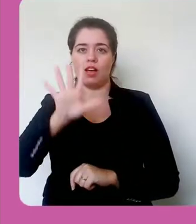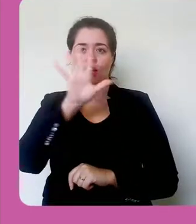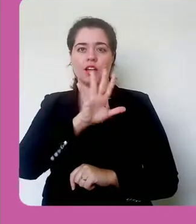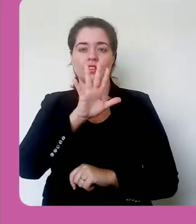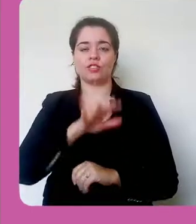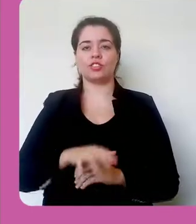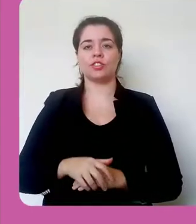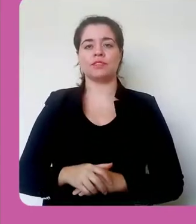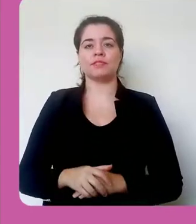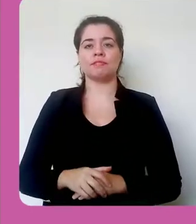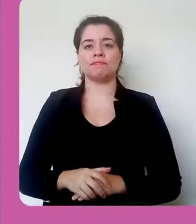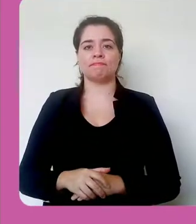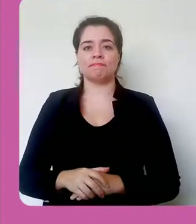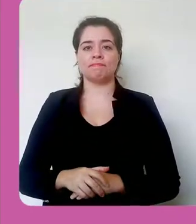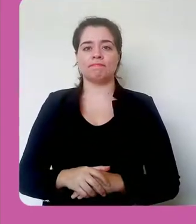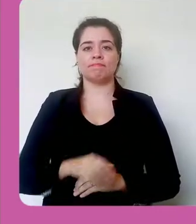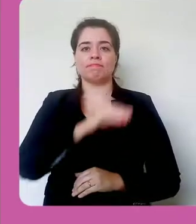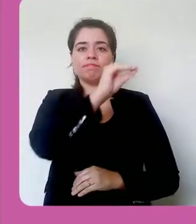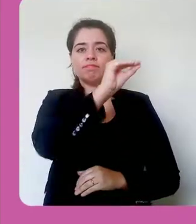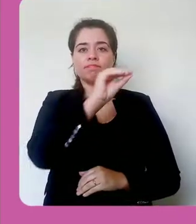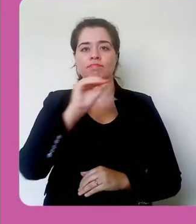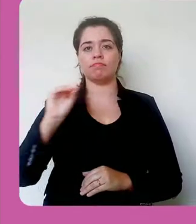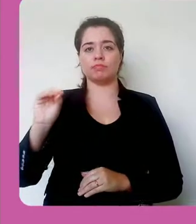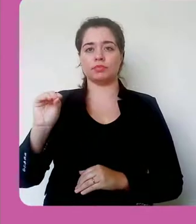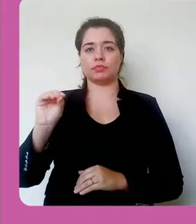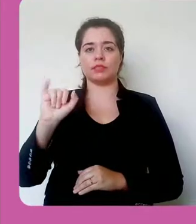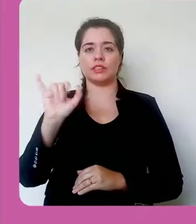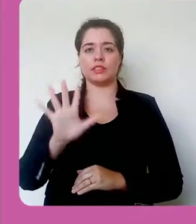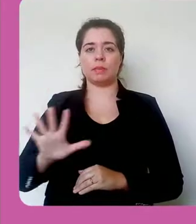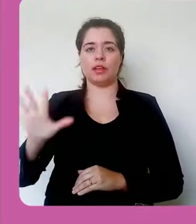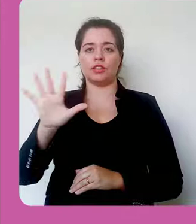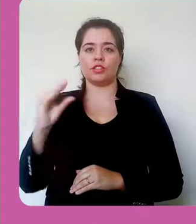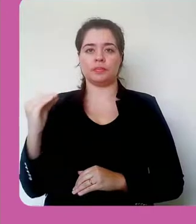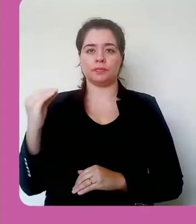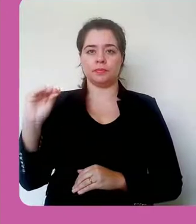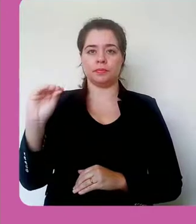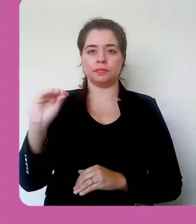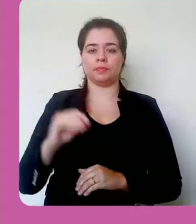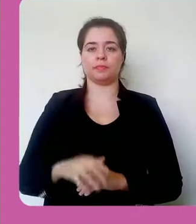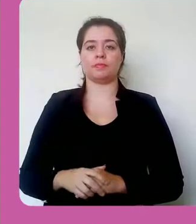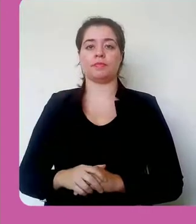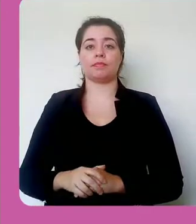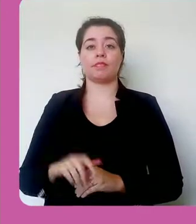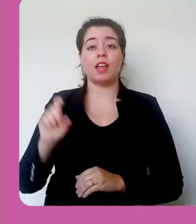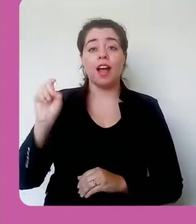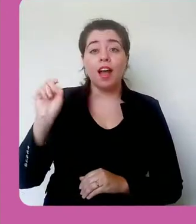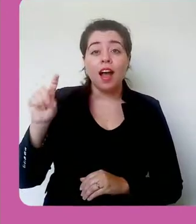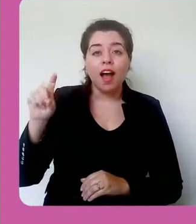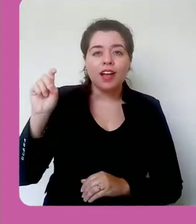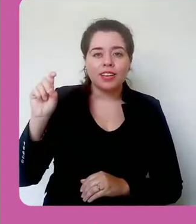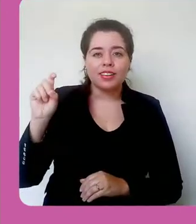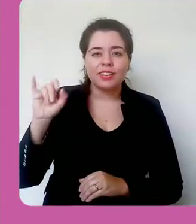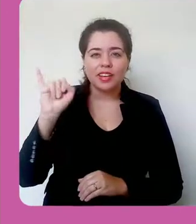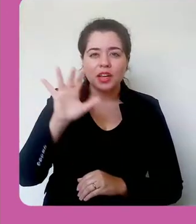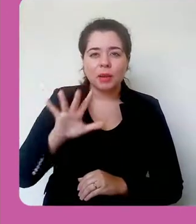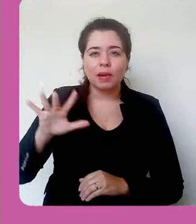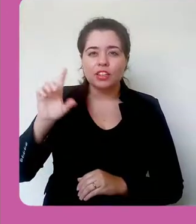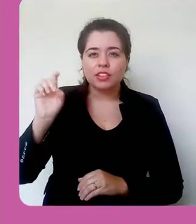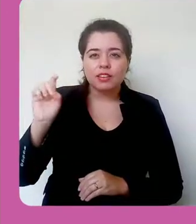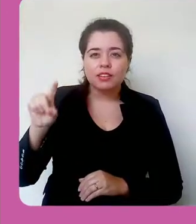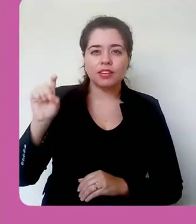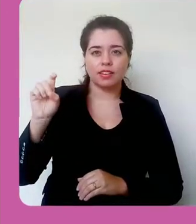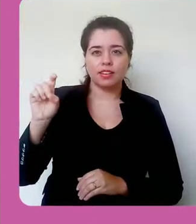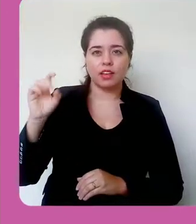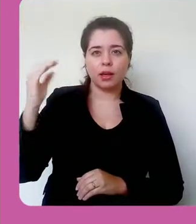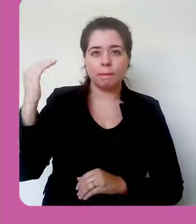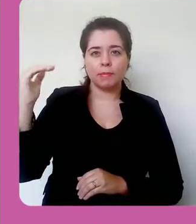Nessa imagem, vou clicar em cima da imagem e inserir ou editar a imagem. Porque eu quero